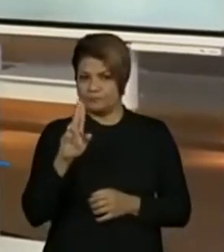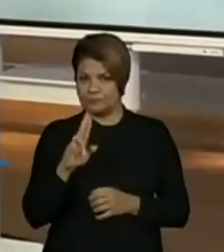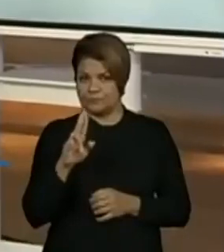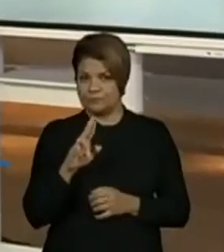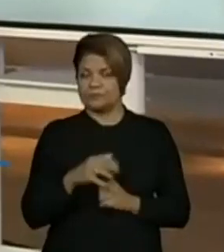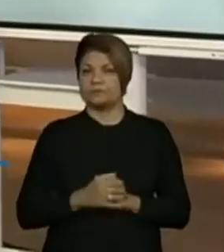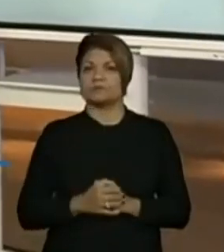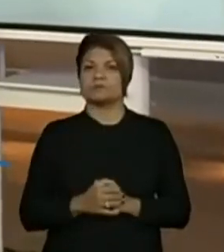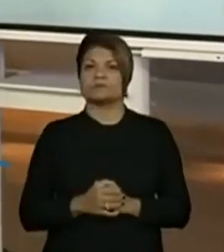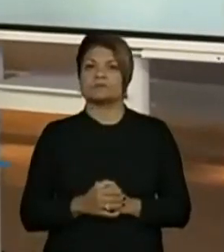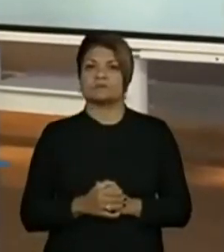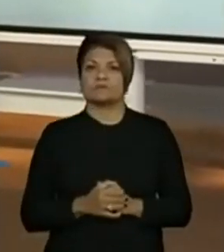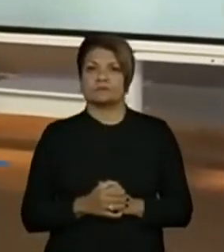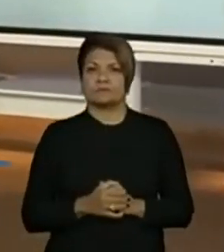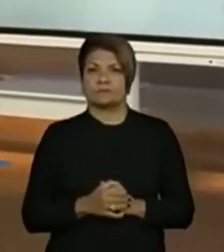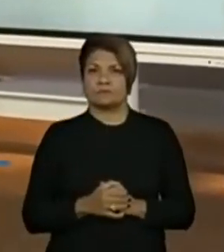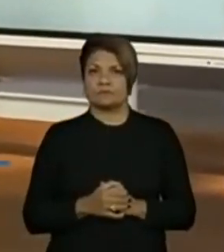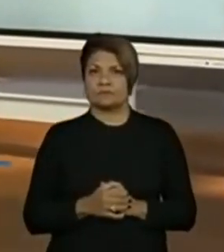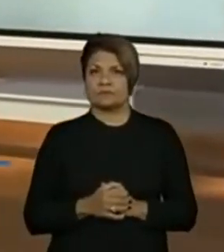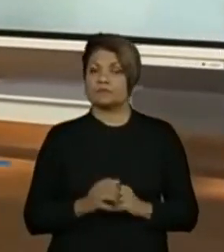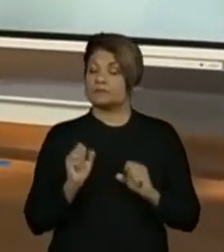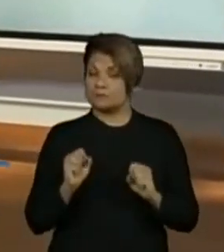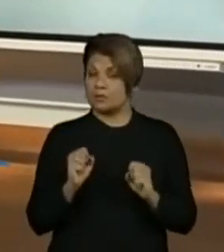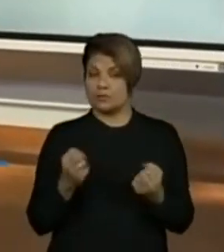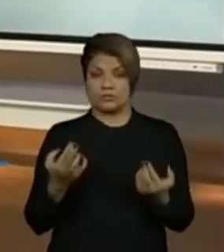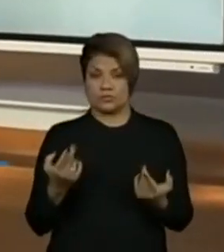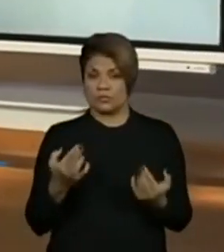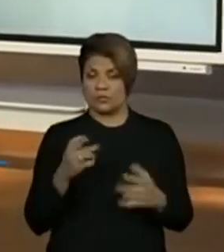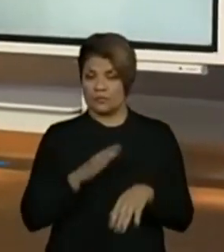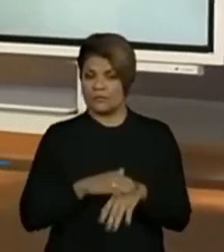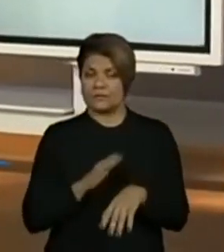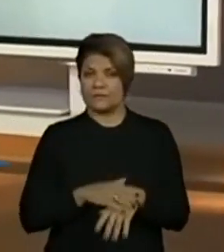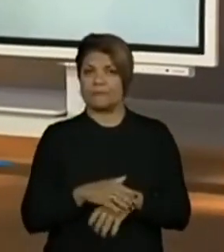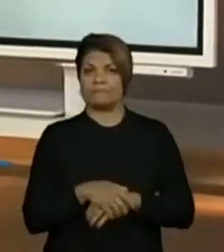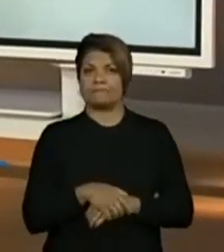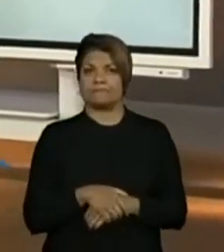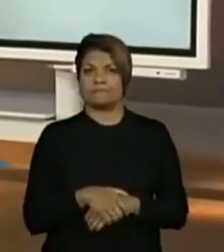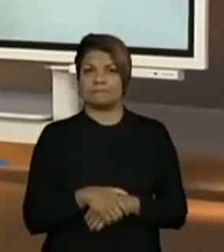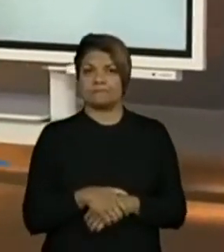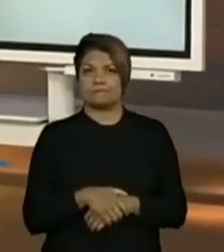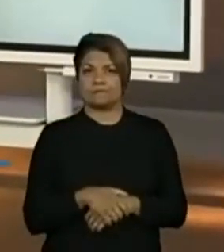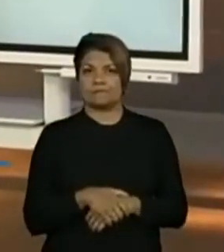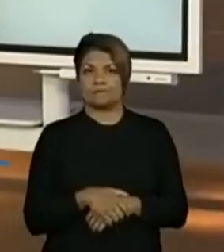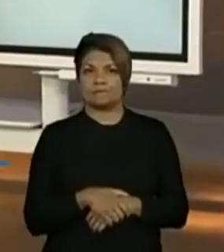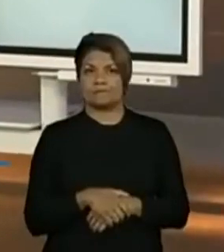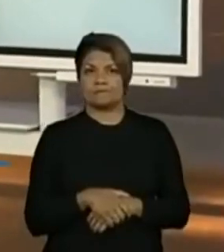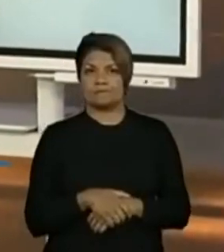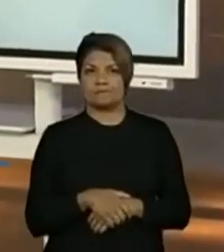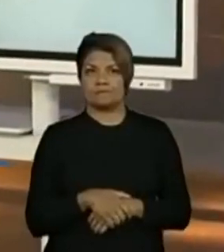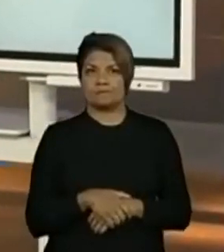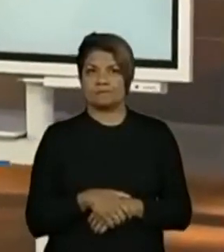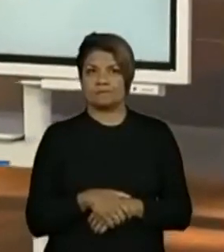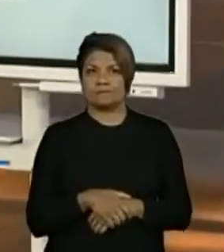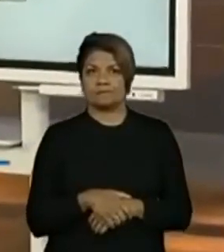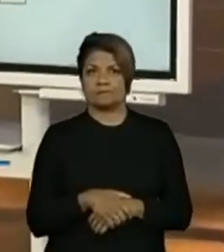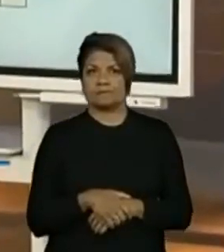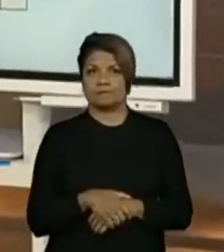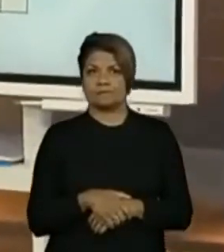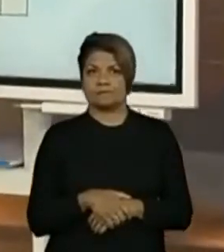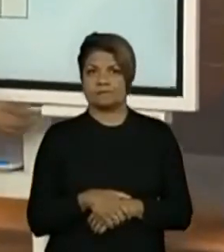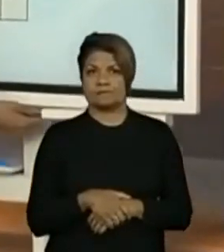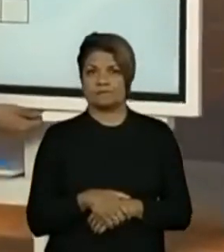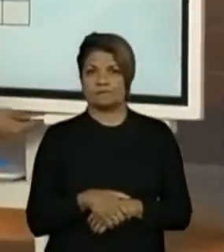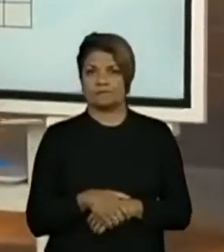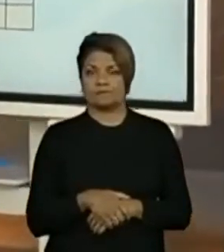leitura. Você pode fazer a mesma coisa. Esse número, vamos colocá-lo aqui, então. Bom,